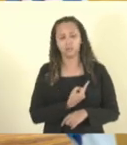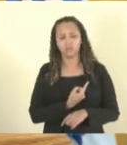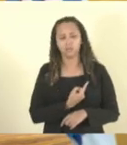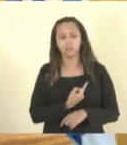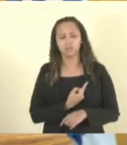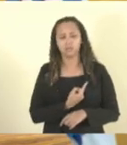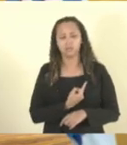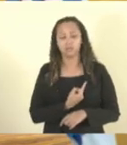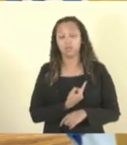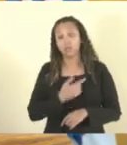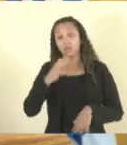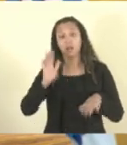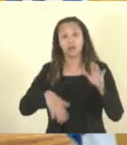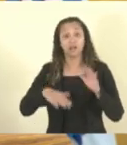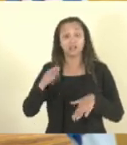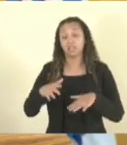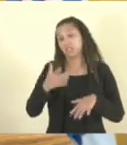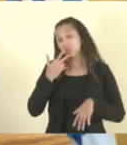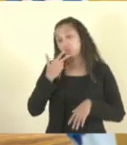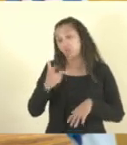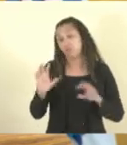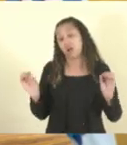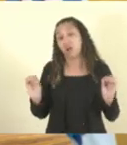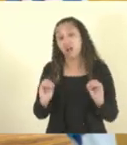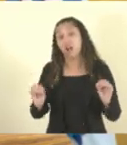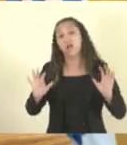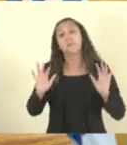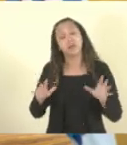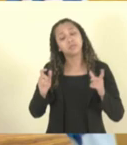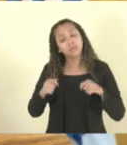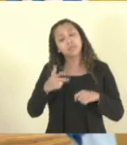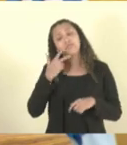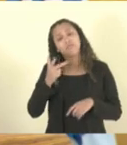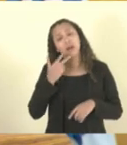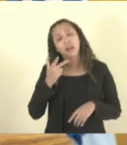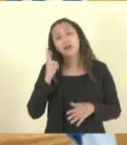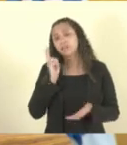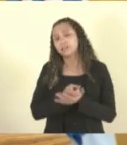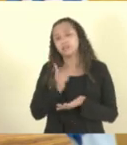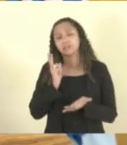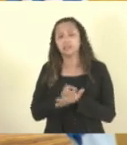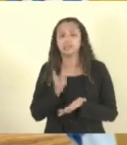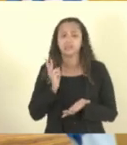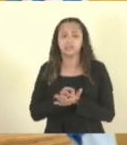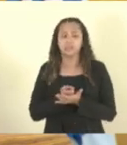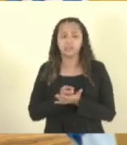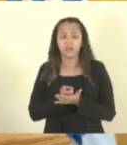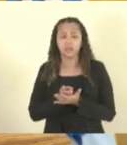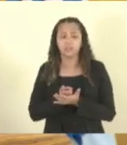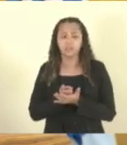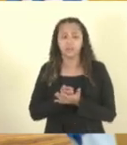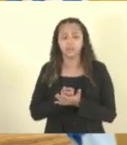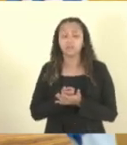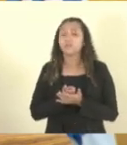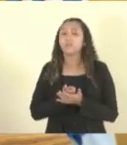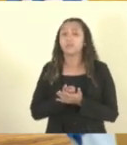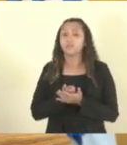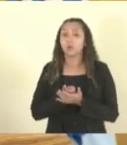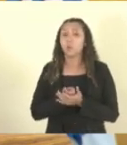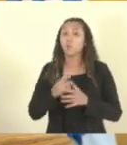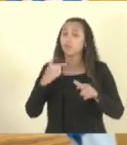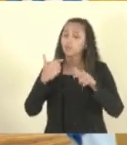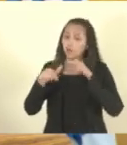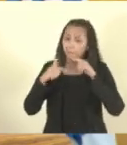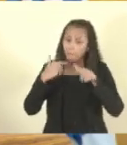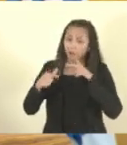Essa que ali, muitas vezes, a gente não fala, mas deveria falar muitas e muitas vezes no trabalho que é feito